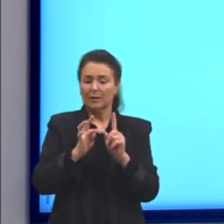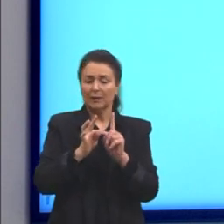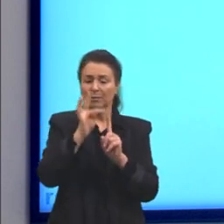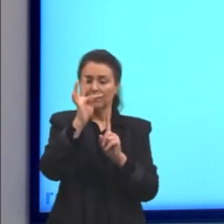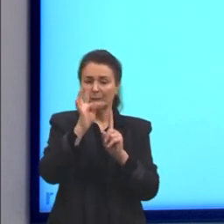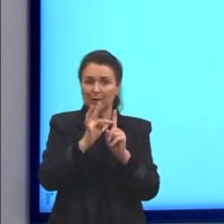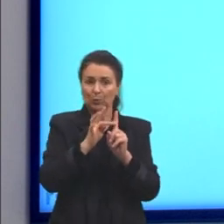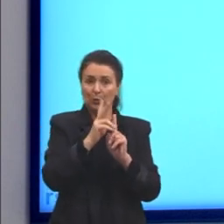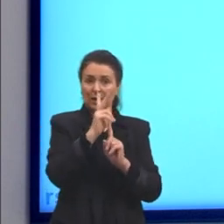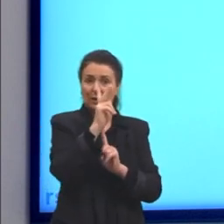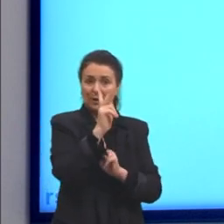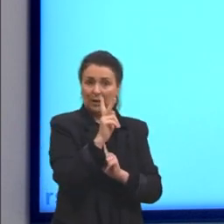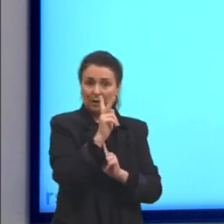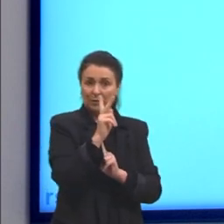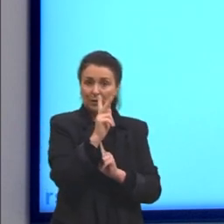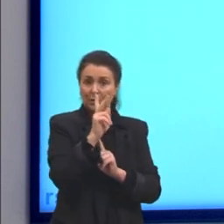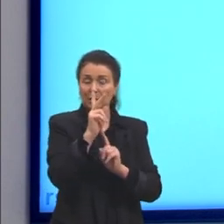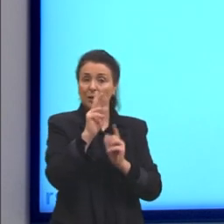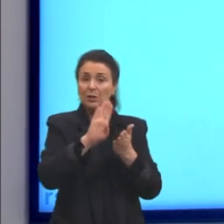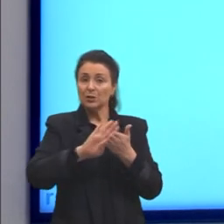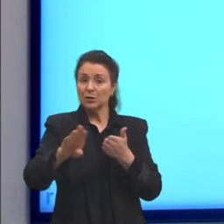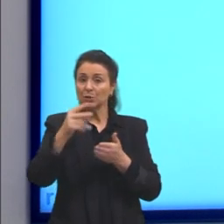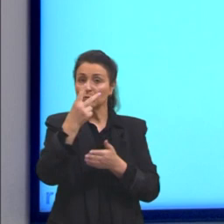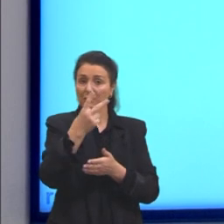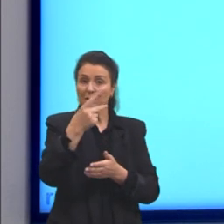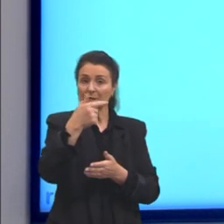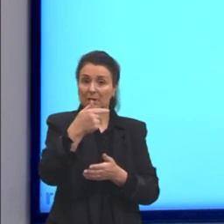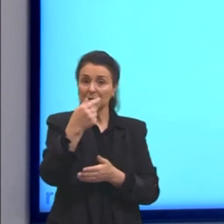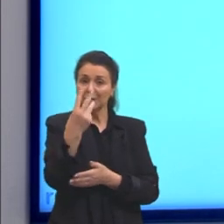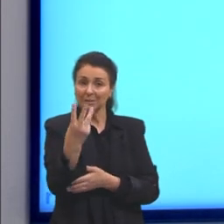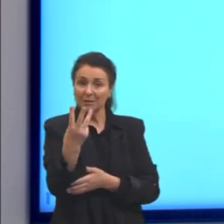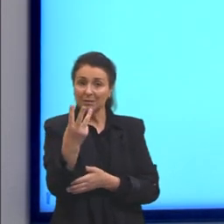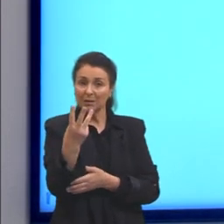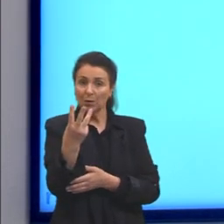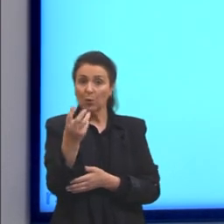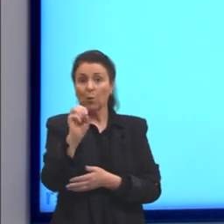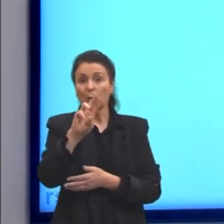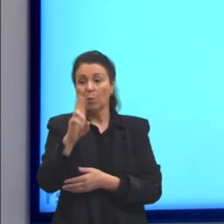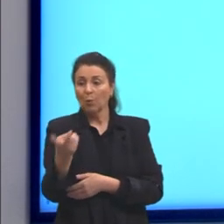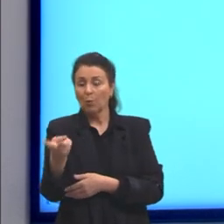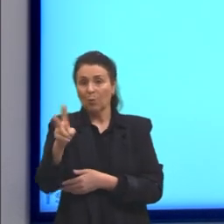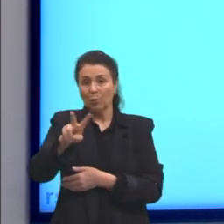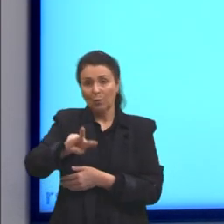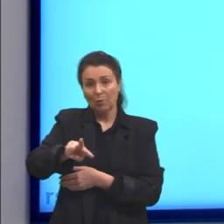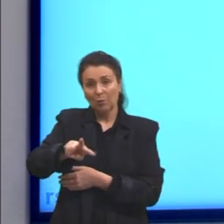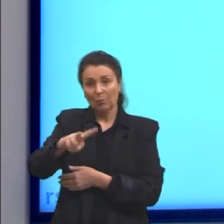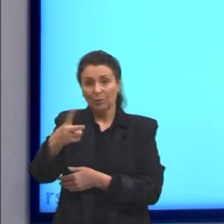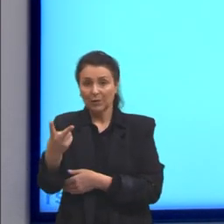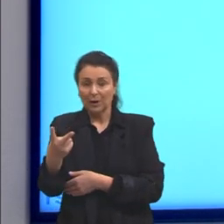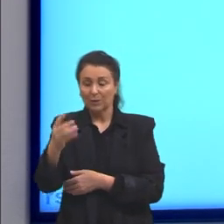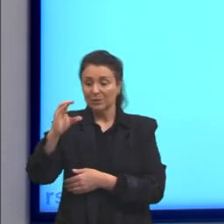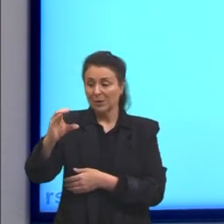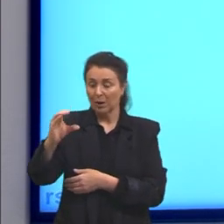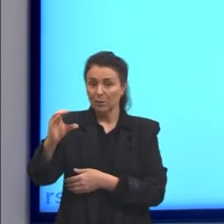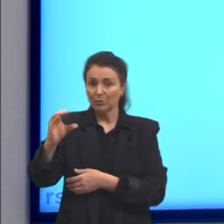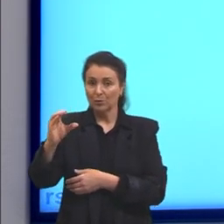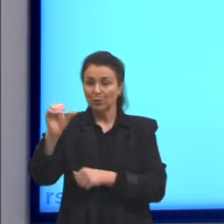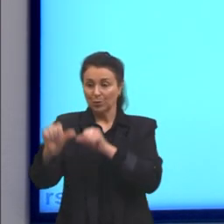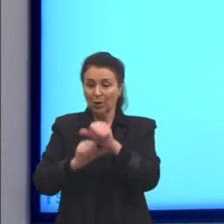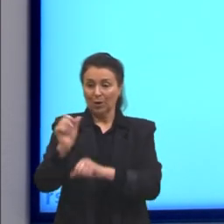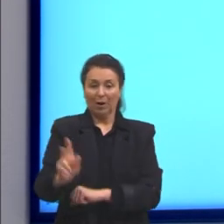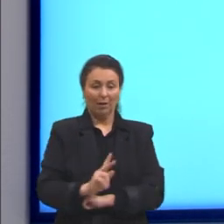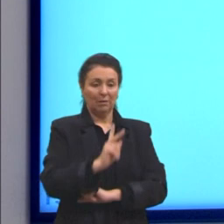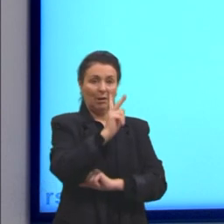e diminuo 273. Se eu quiser fazer o contrário, passar de Celsius para Kelvin,